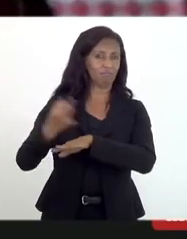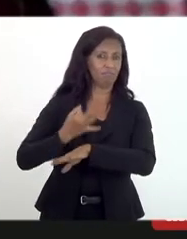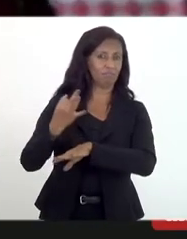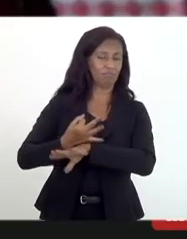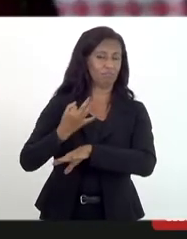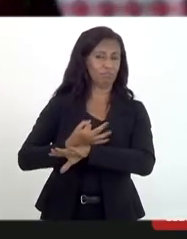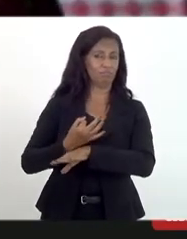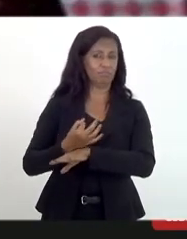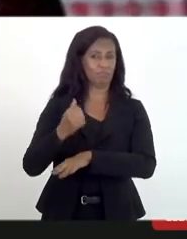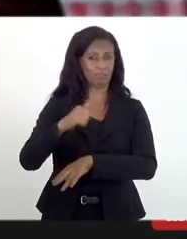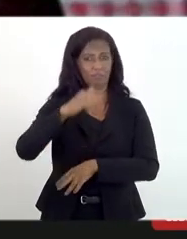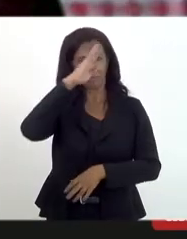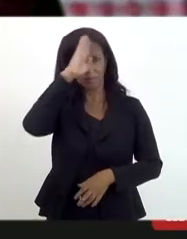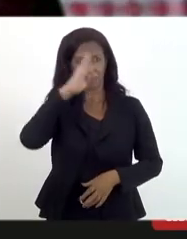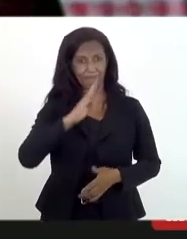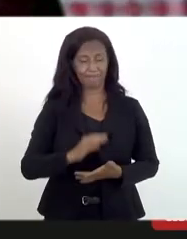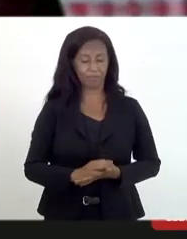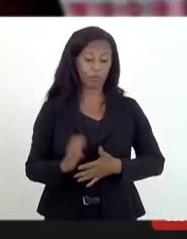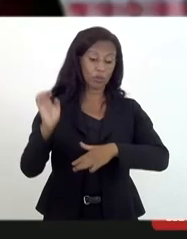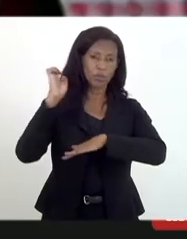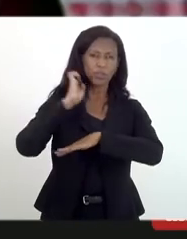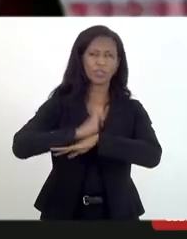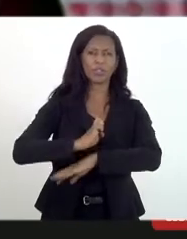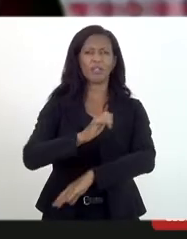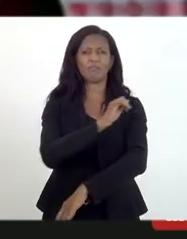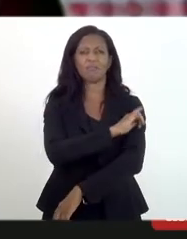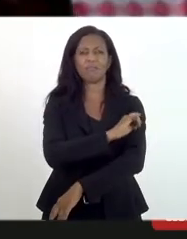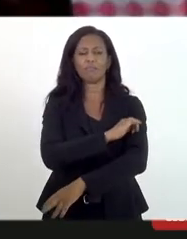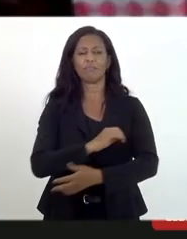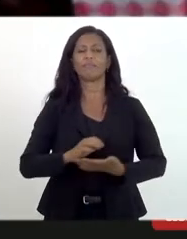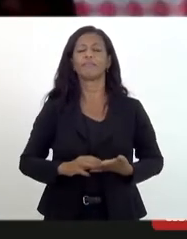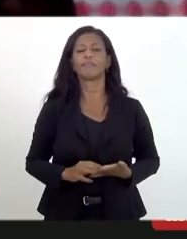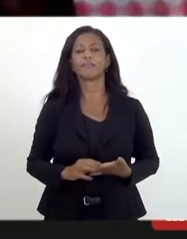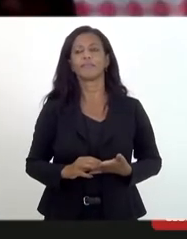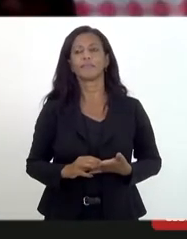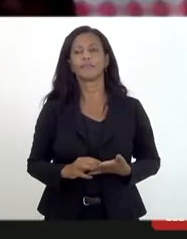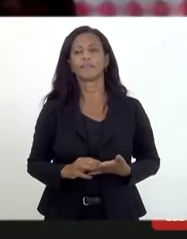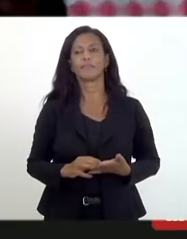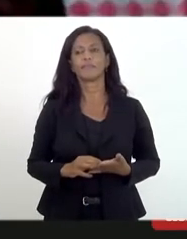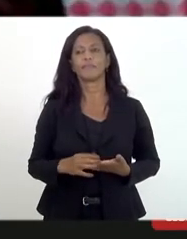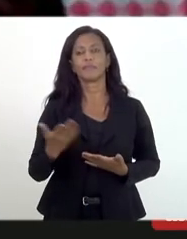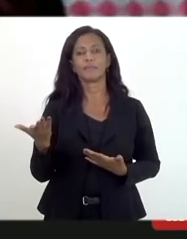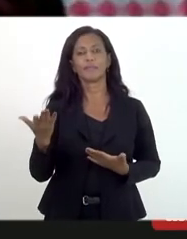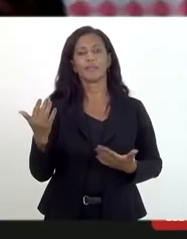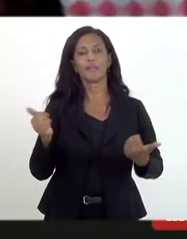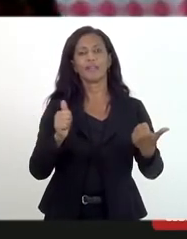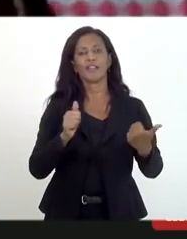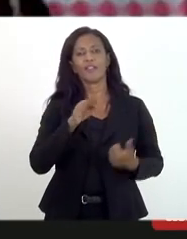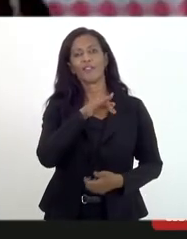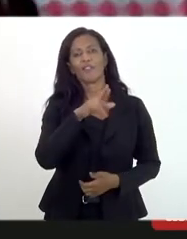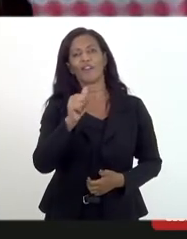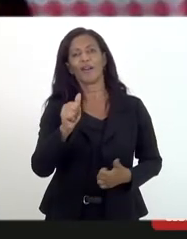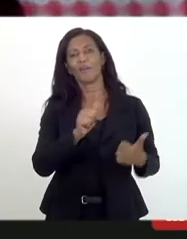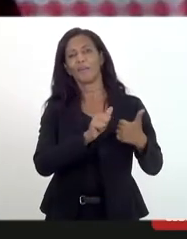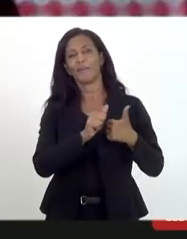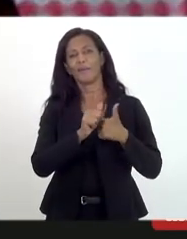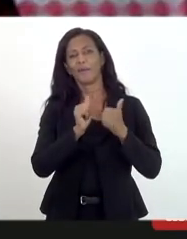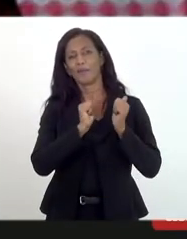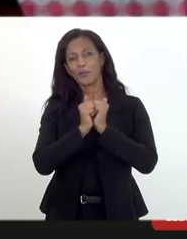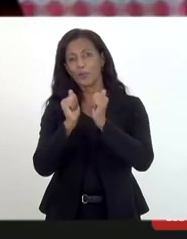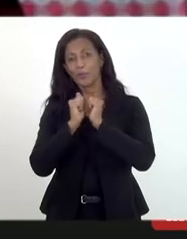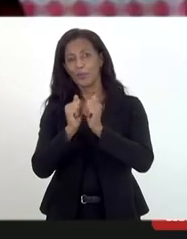e o estado do Rio de Janeiro o doutor Fábio Amado sabe muito bem companheiro de longa data nessa luta